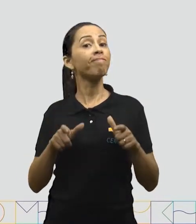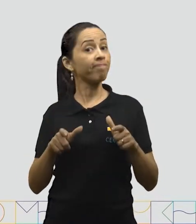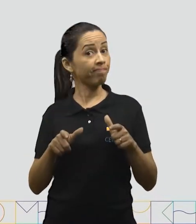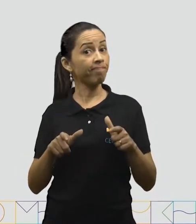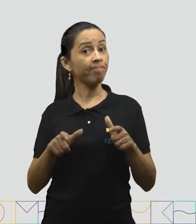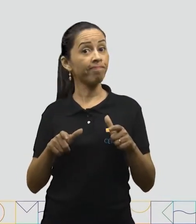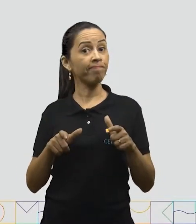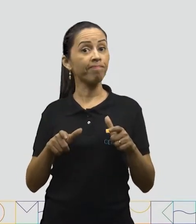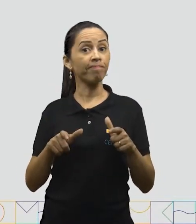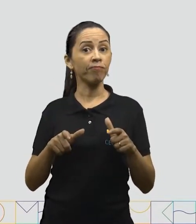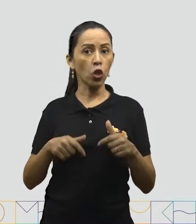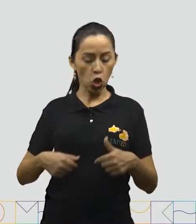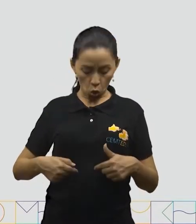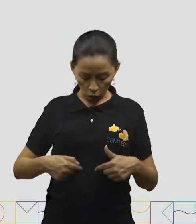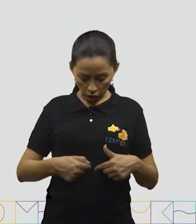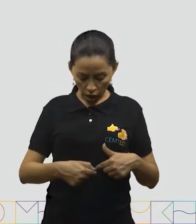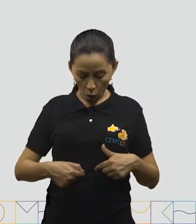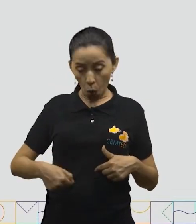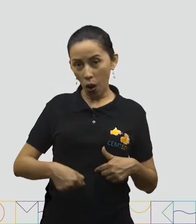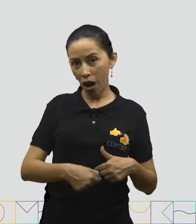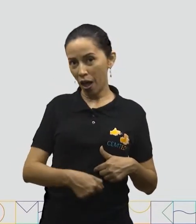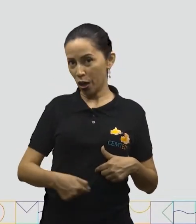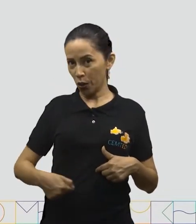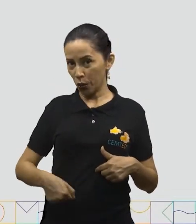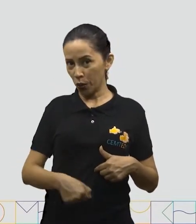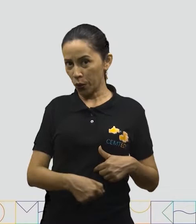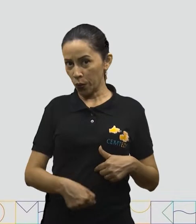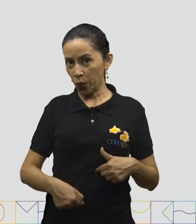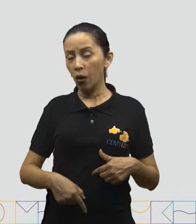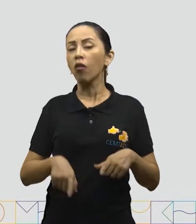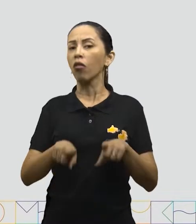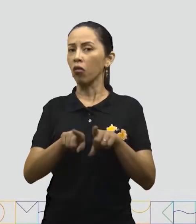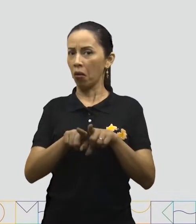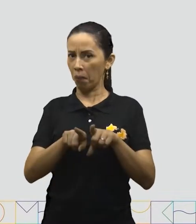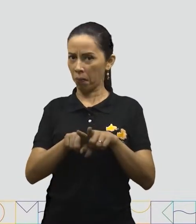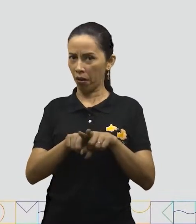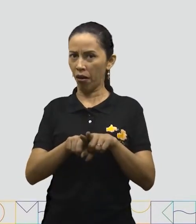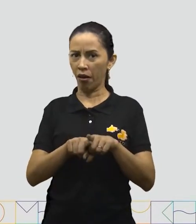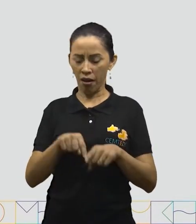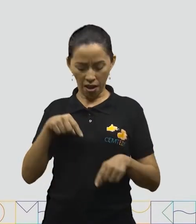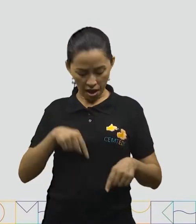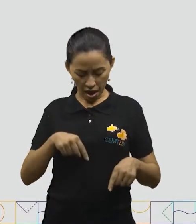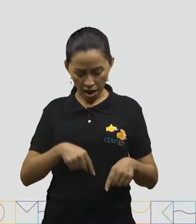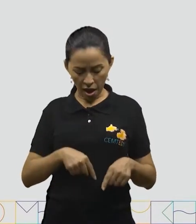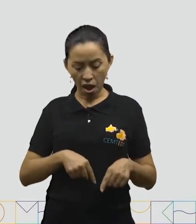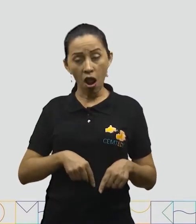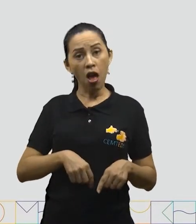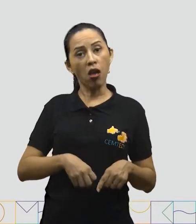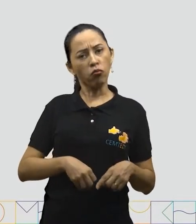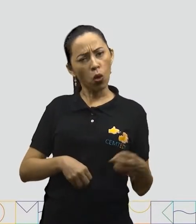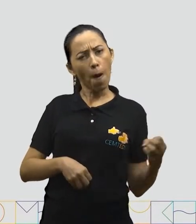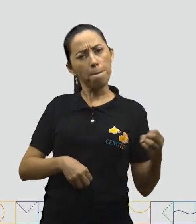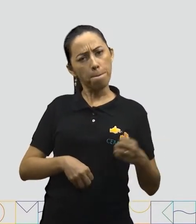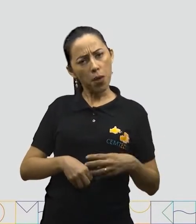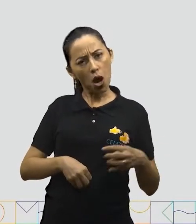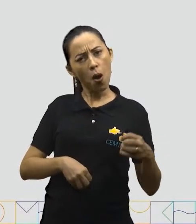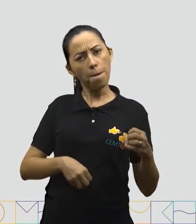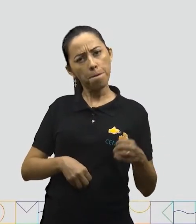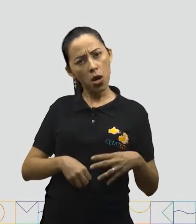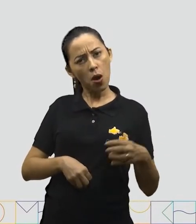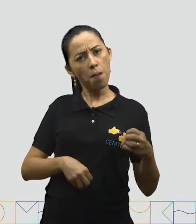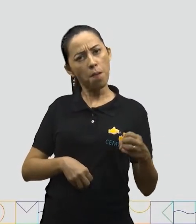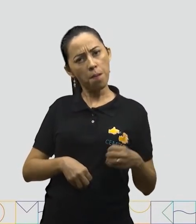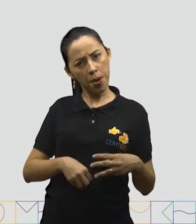também são injetadas substâncias no bolo alimentar. Nesse caso, essas substâncias são produzidas pelo pâncreas e pelo fígado.